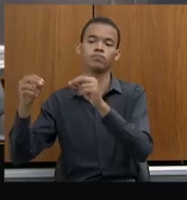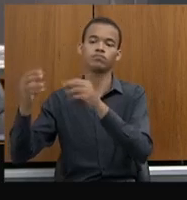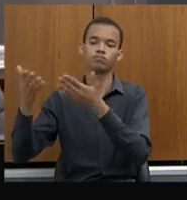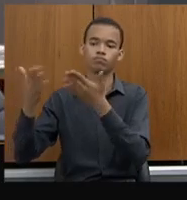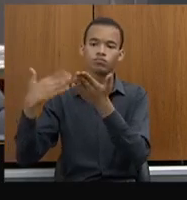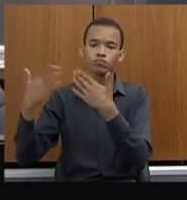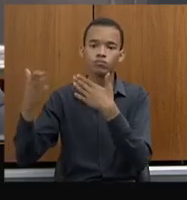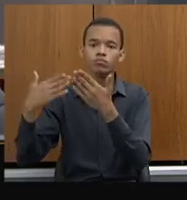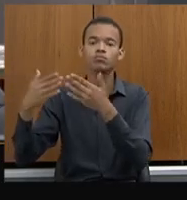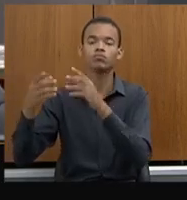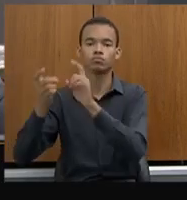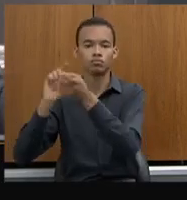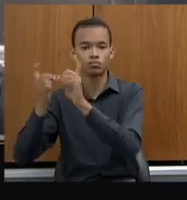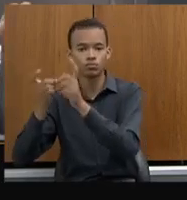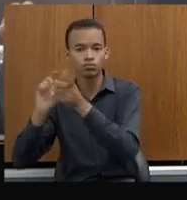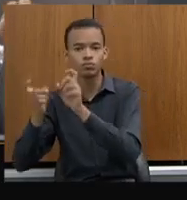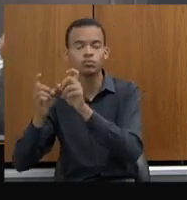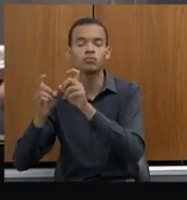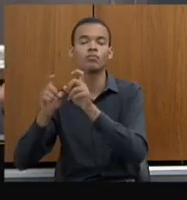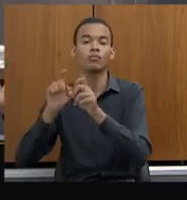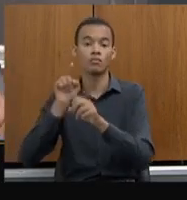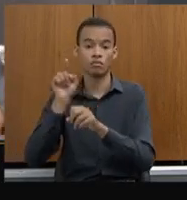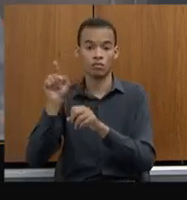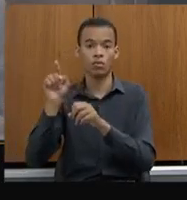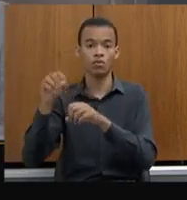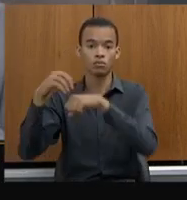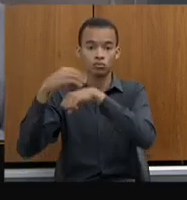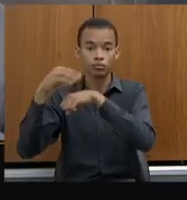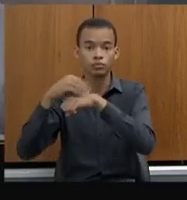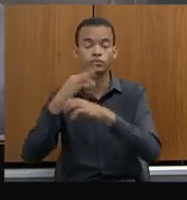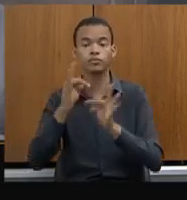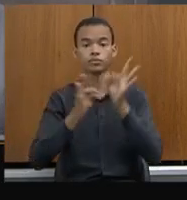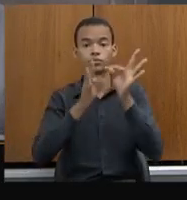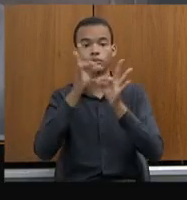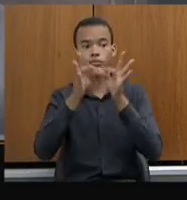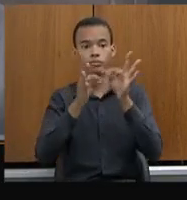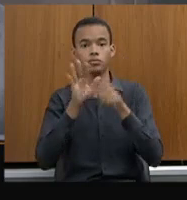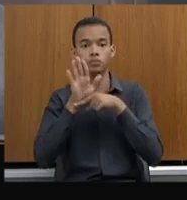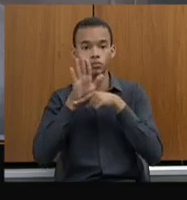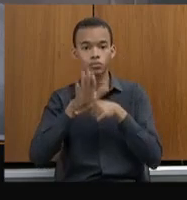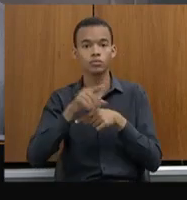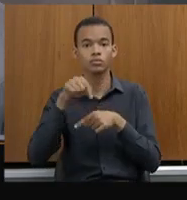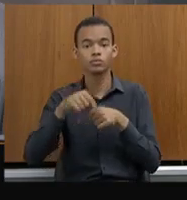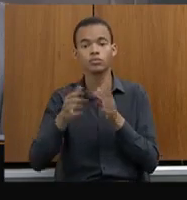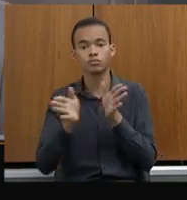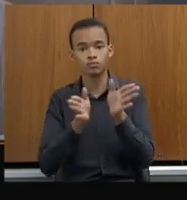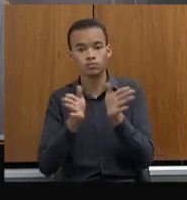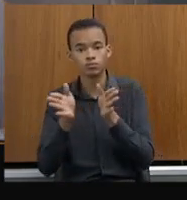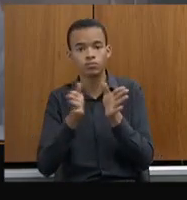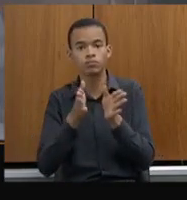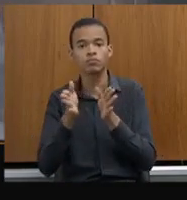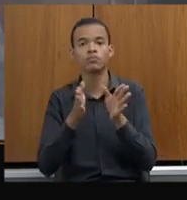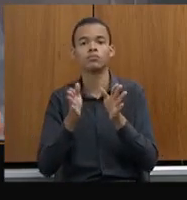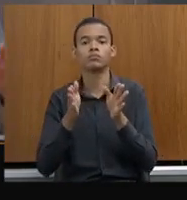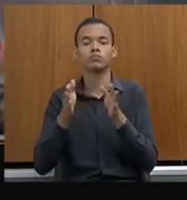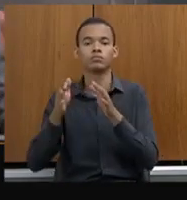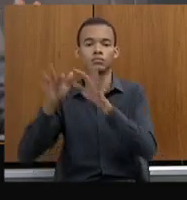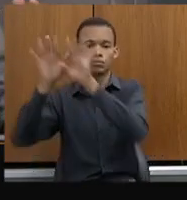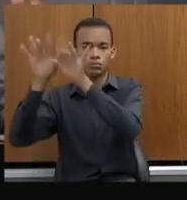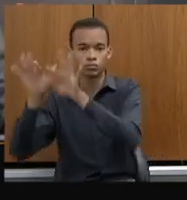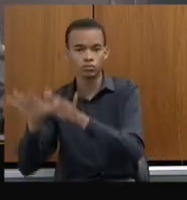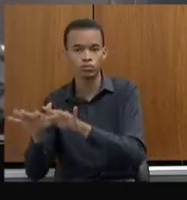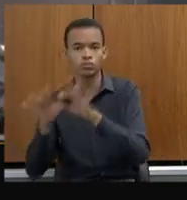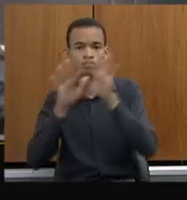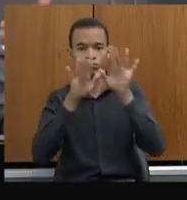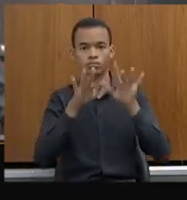EIBIS para fazer cruzamento com essa base de dados que nós temos